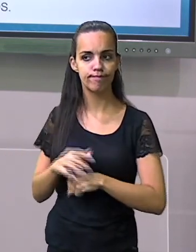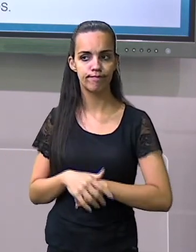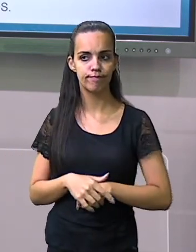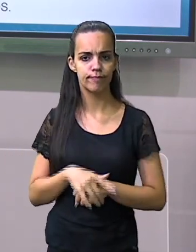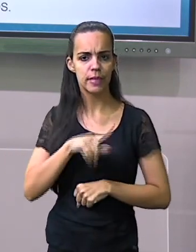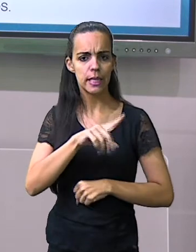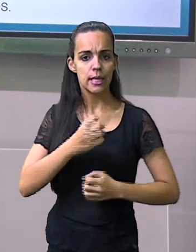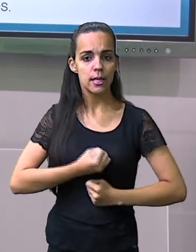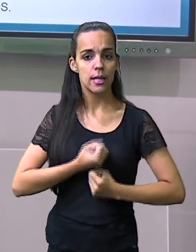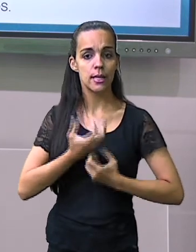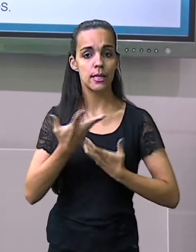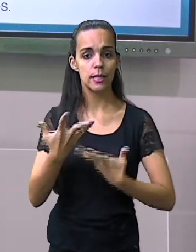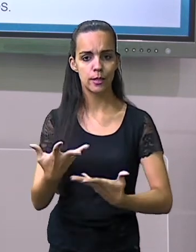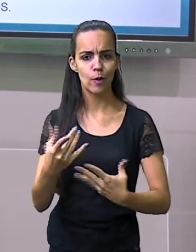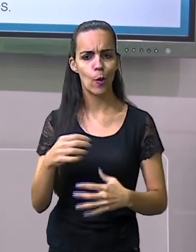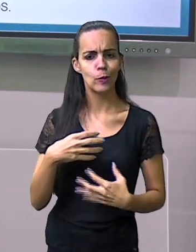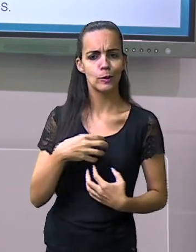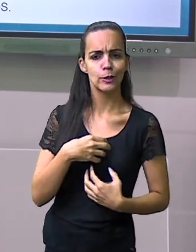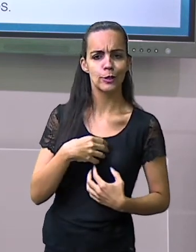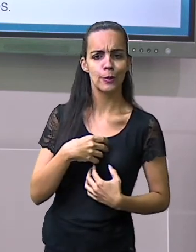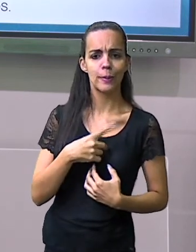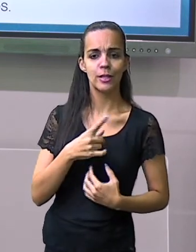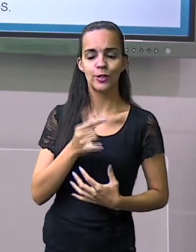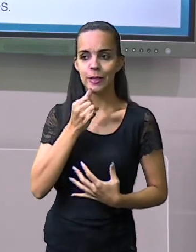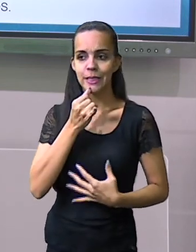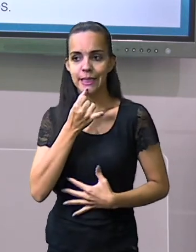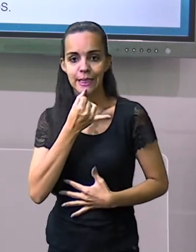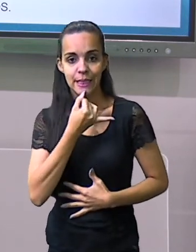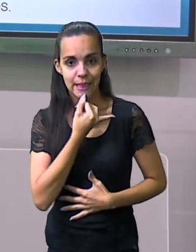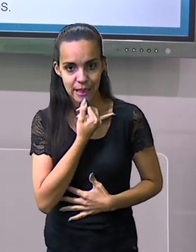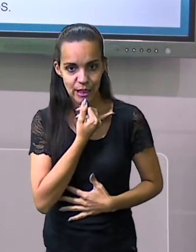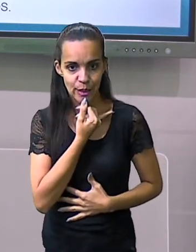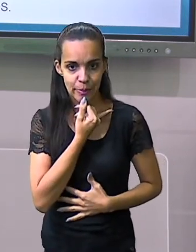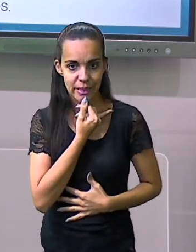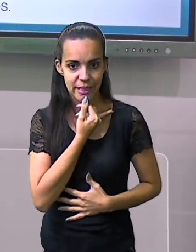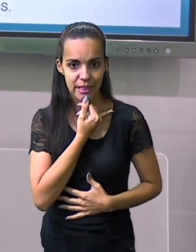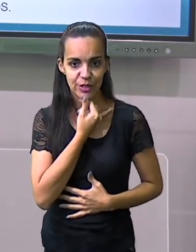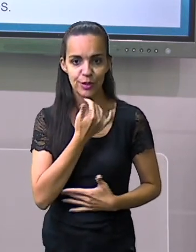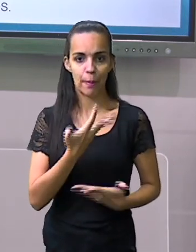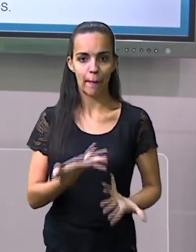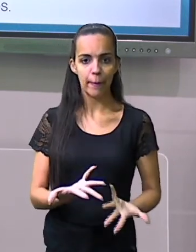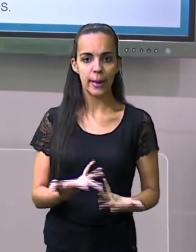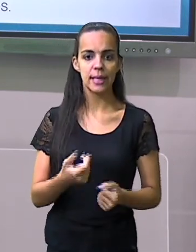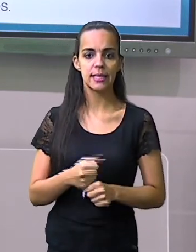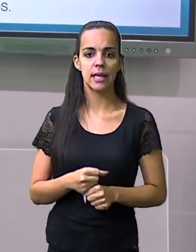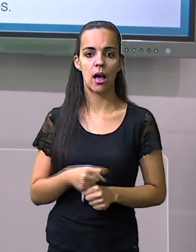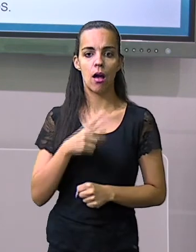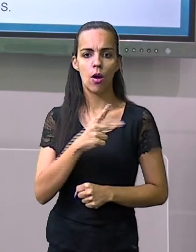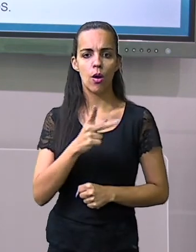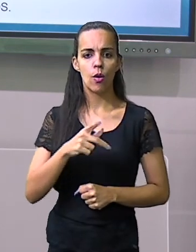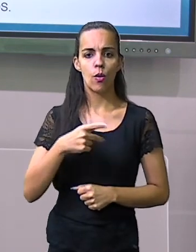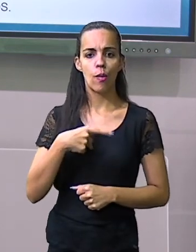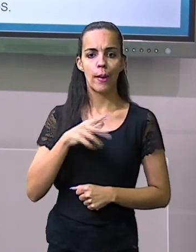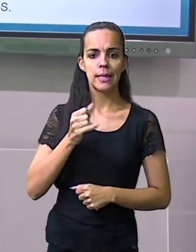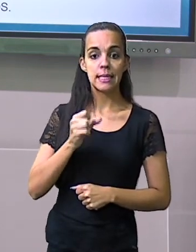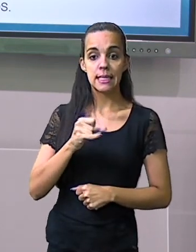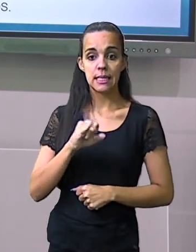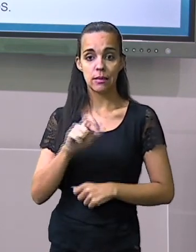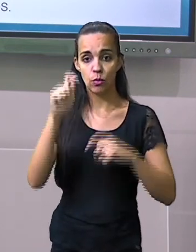ele quis dizer, o que ele expressou, é um sentimento, né, que o seu equipamento é que sofreu um dano.